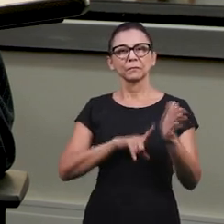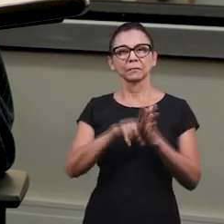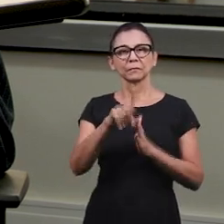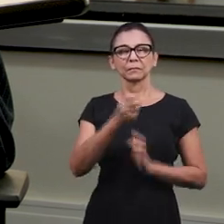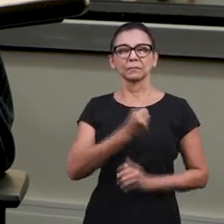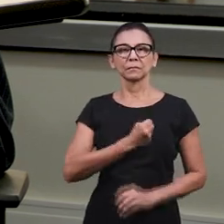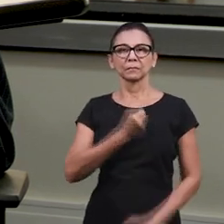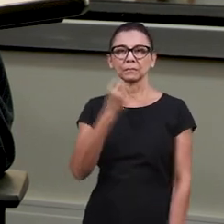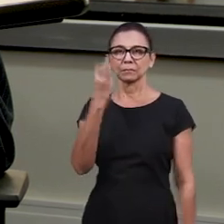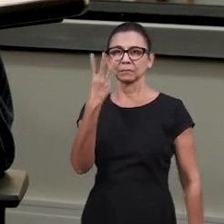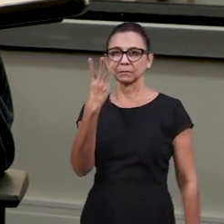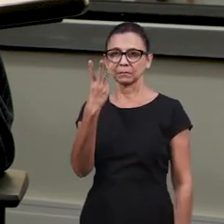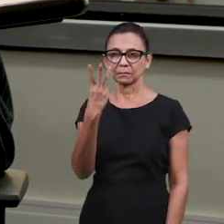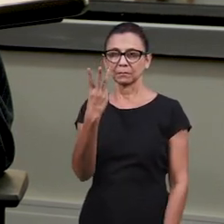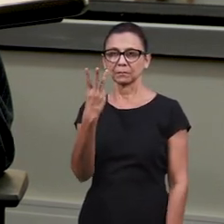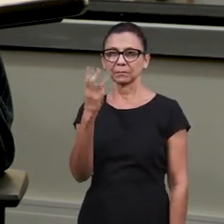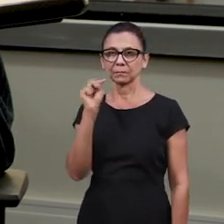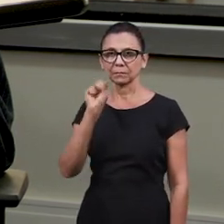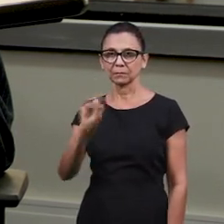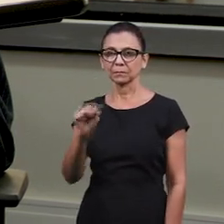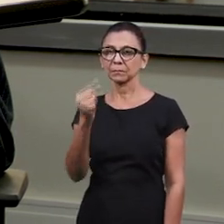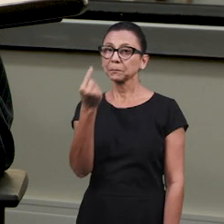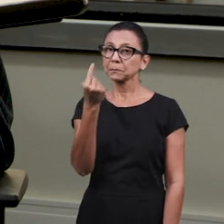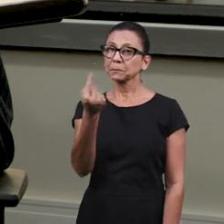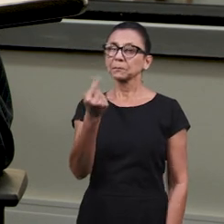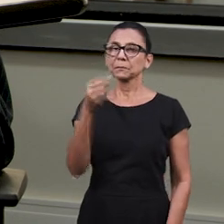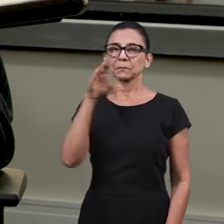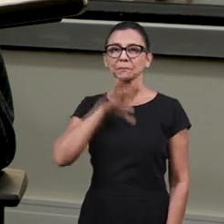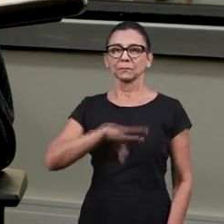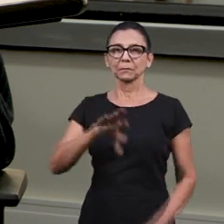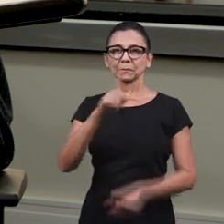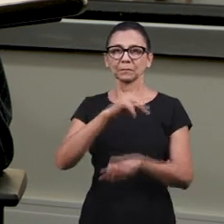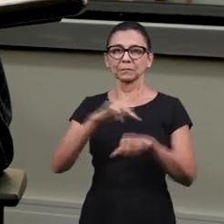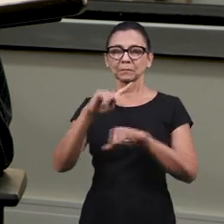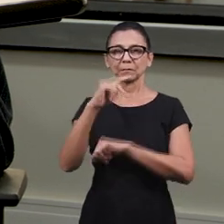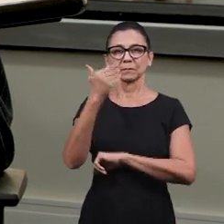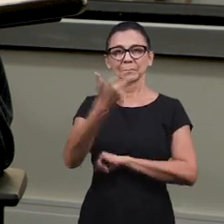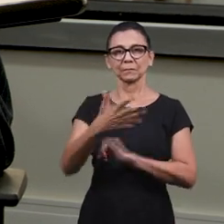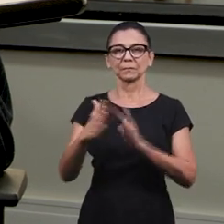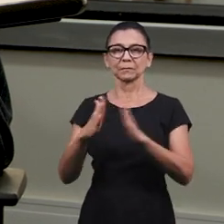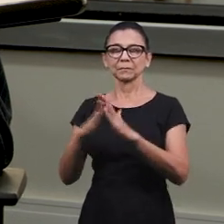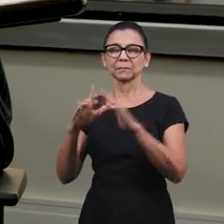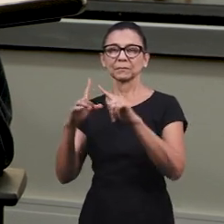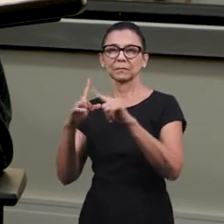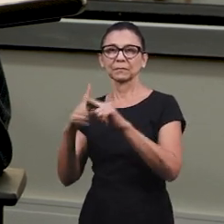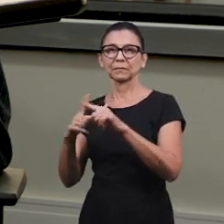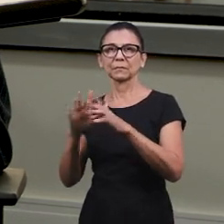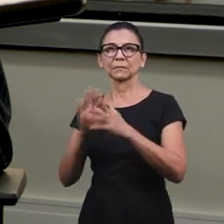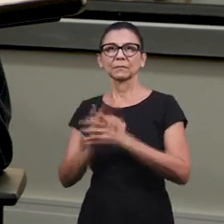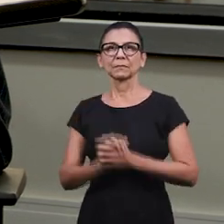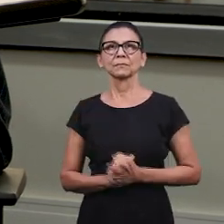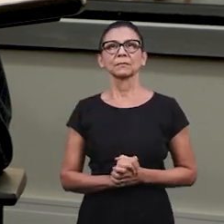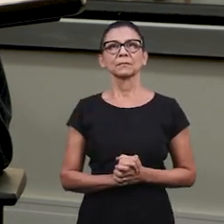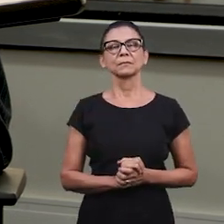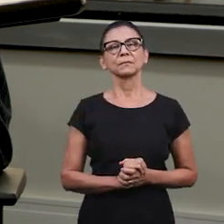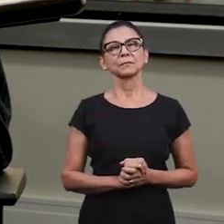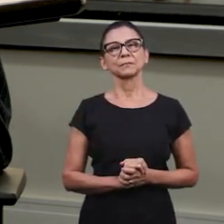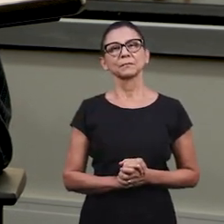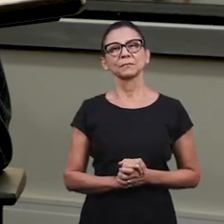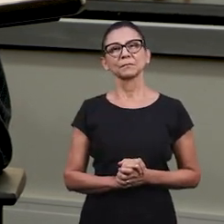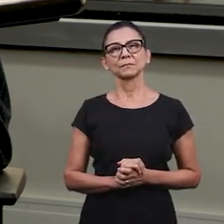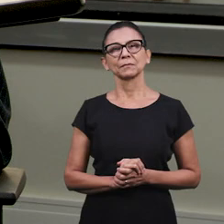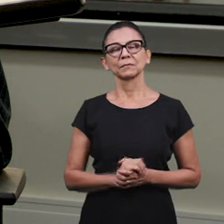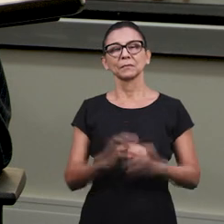pergunta número 3, o item 1. Ela vem de Portugal, da nossa igreja lá do Manaim de